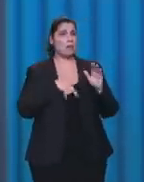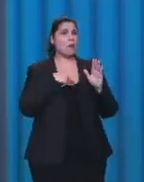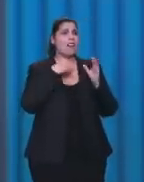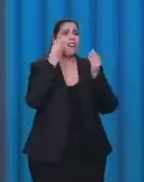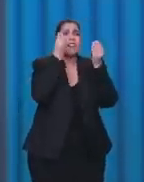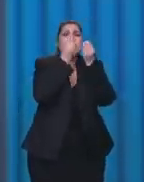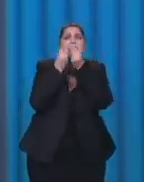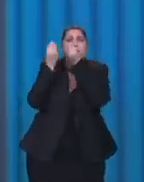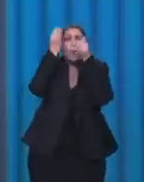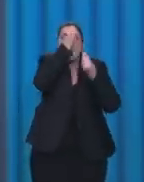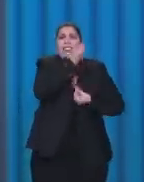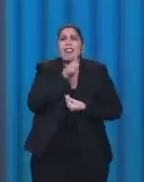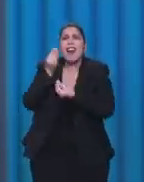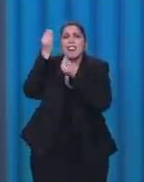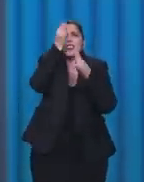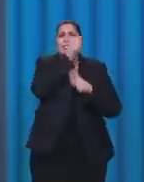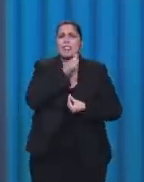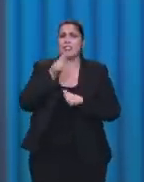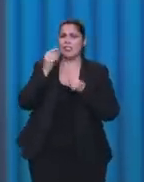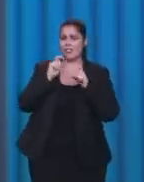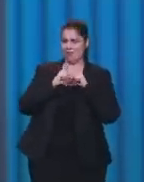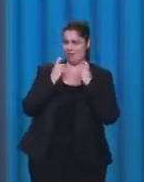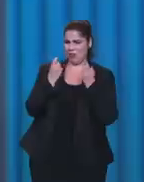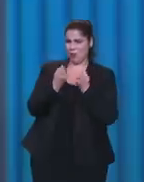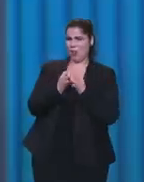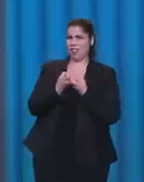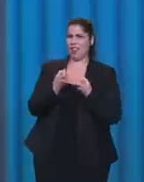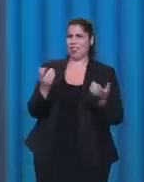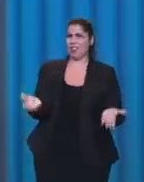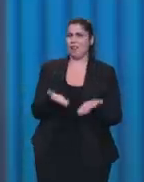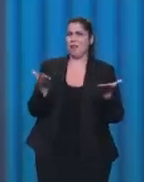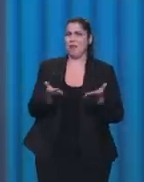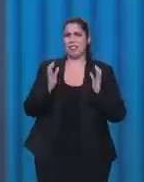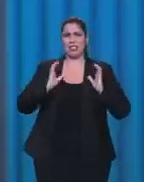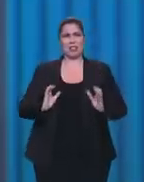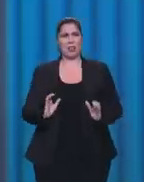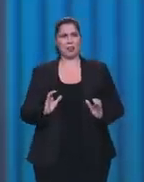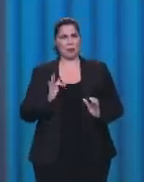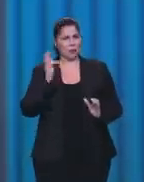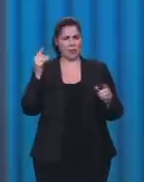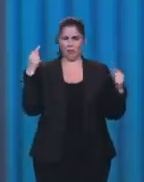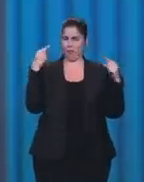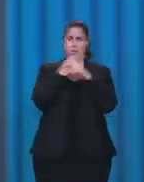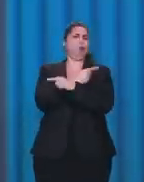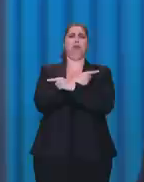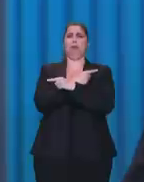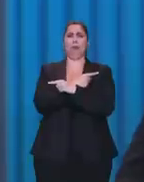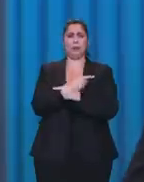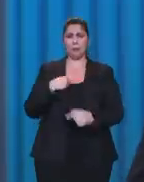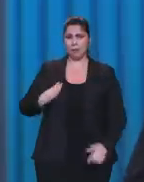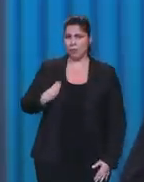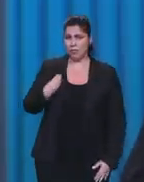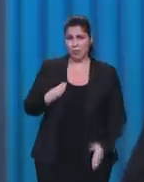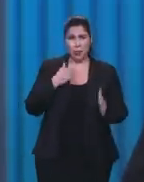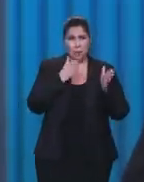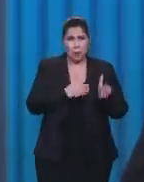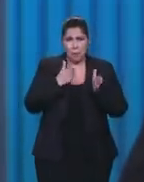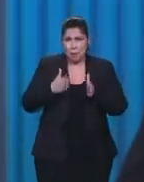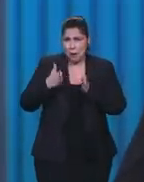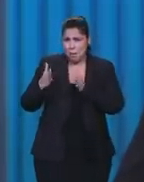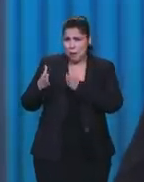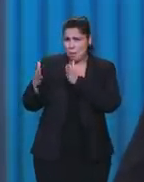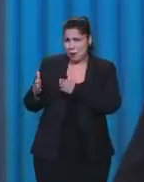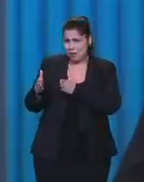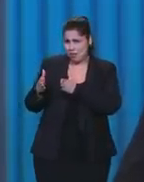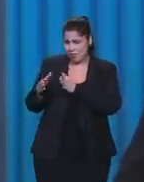crianças que você vai construir um cidadão do futuro. Cada etapa da vida exige uma formação.